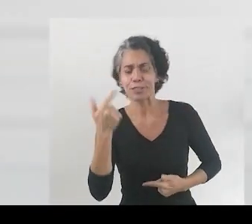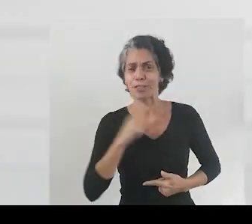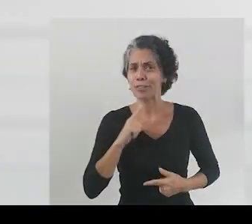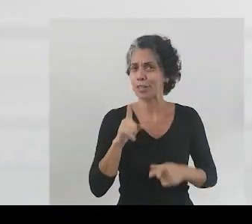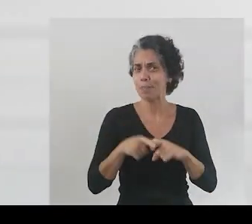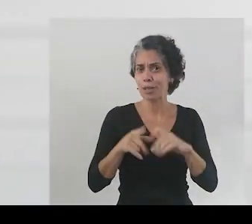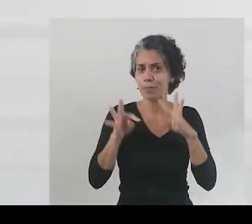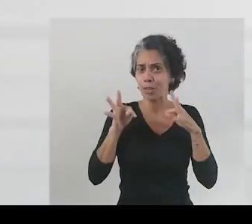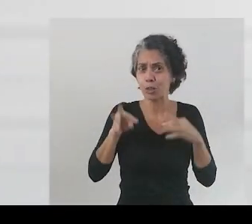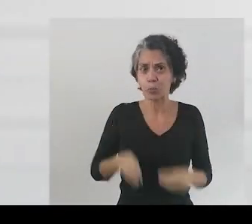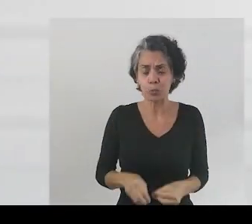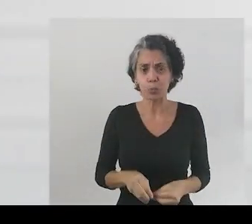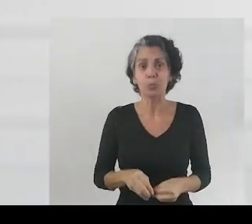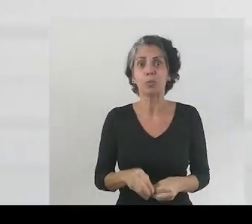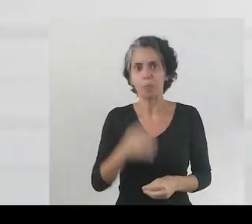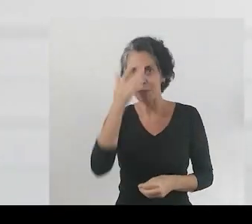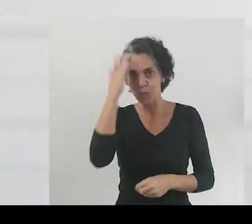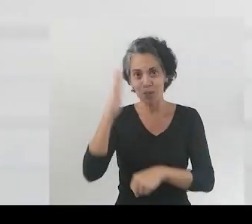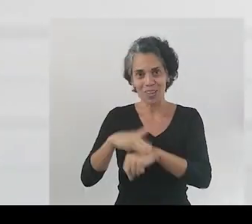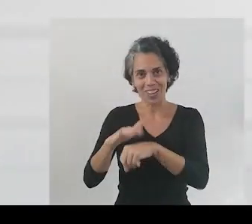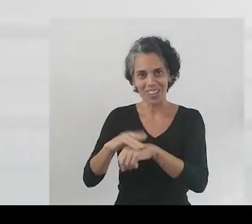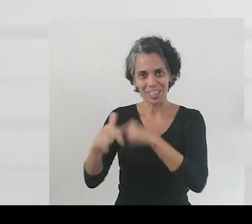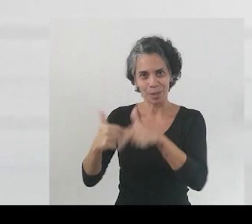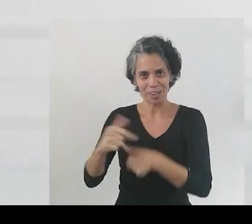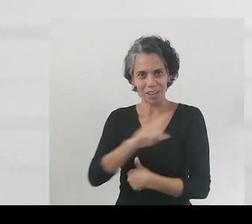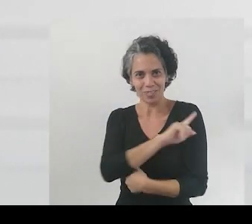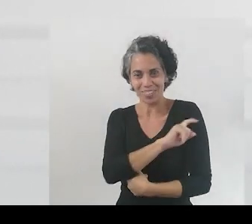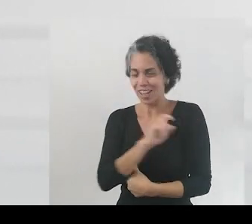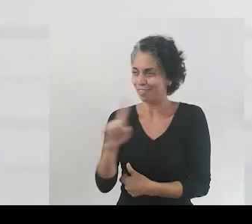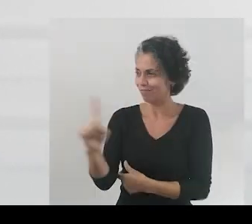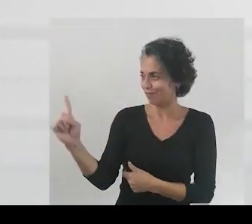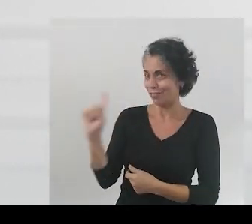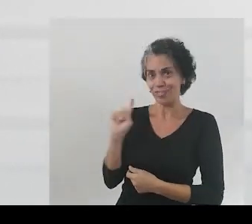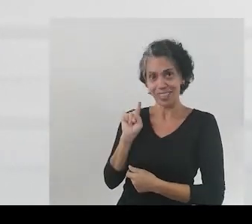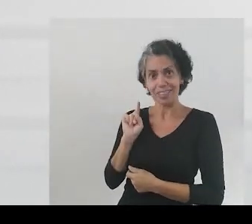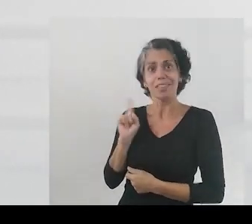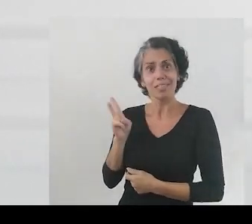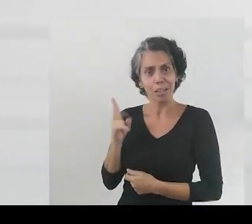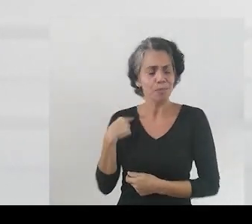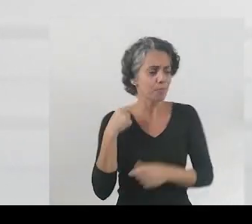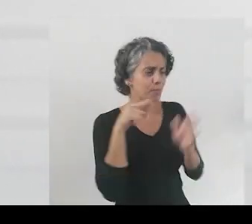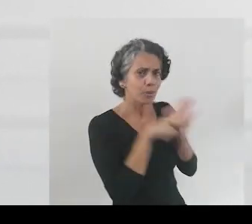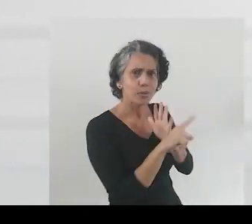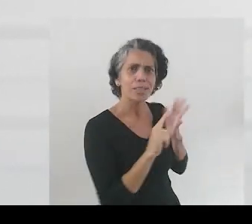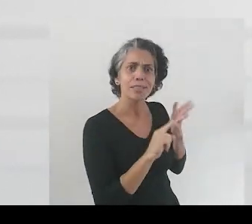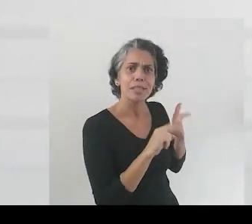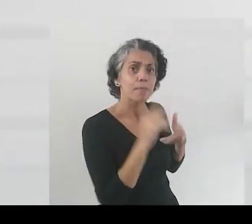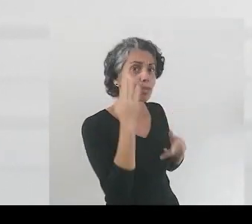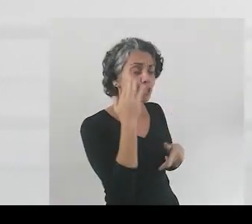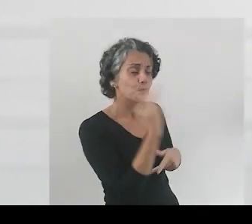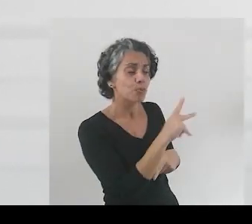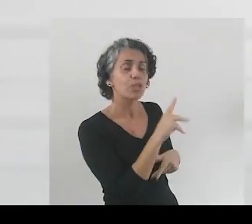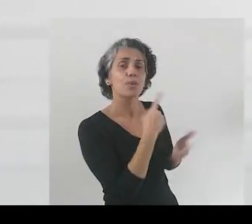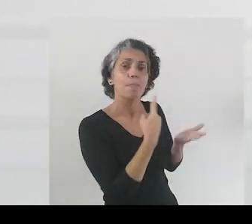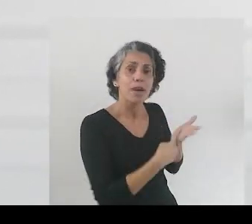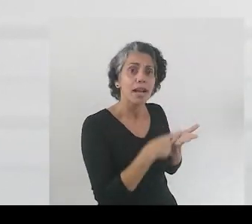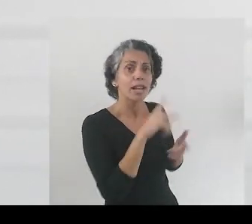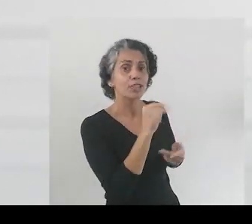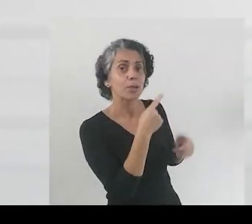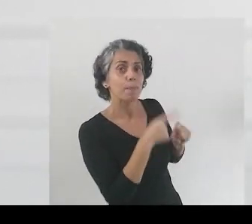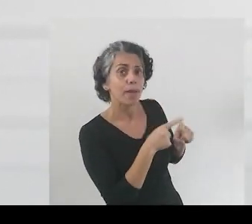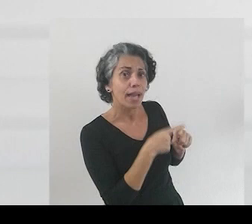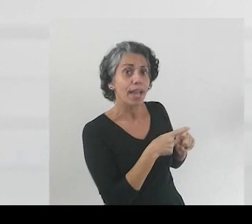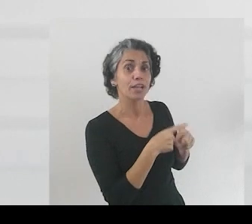verdade. O Crivella abandonou a saúde. Mas tem conserto. Agora sim. Conheça as principais propostas de